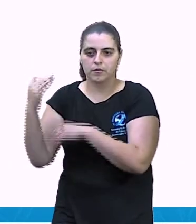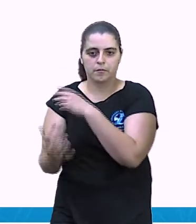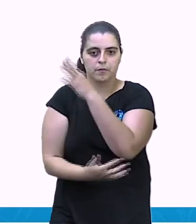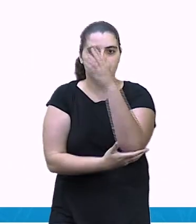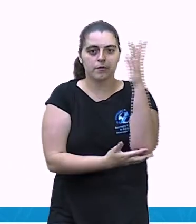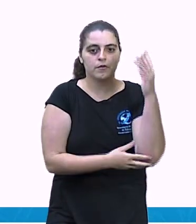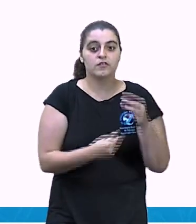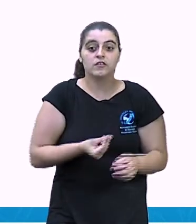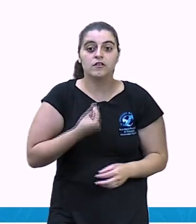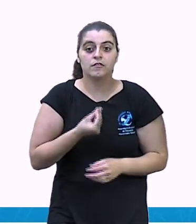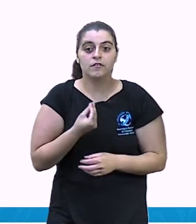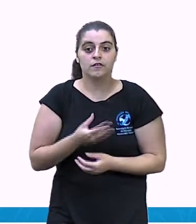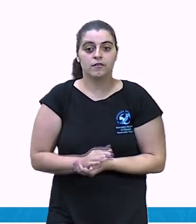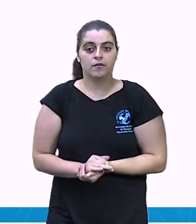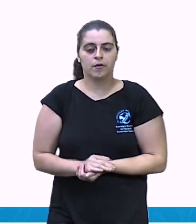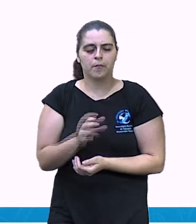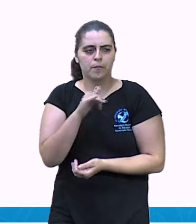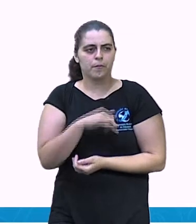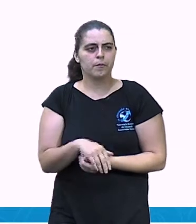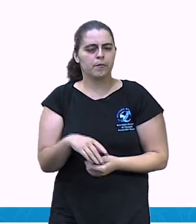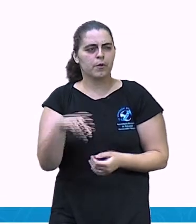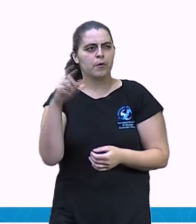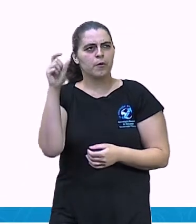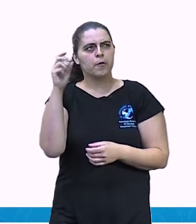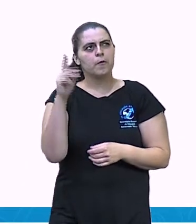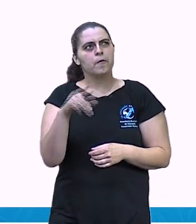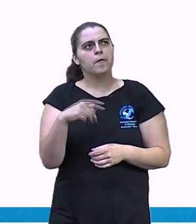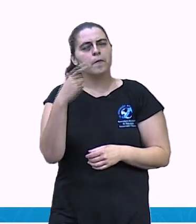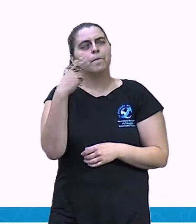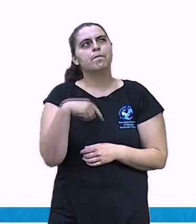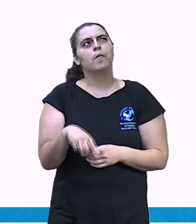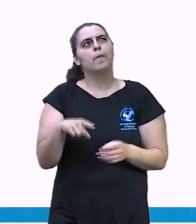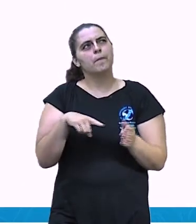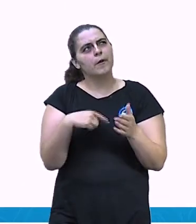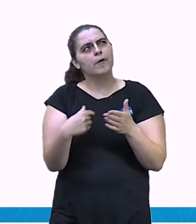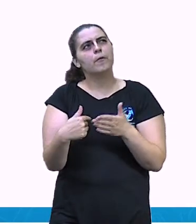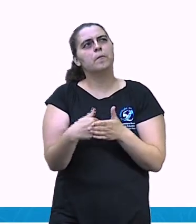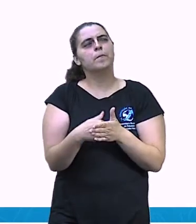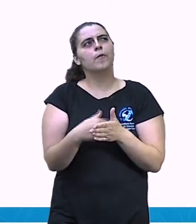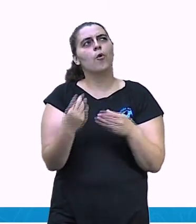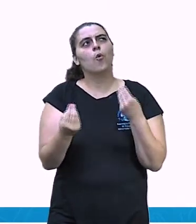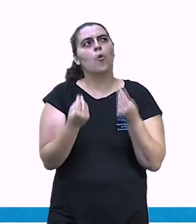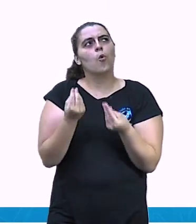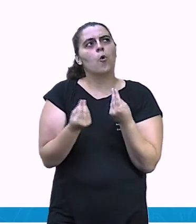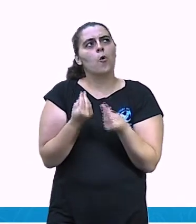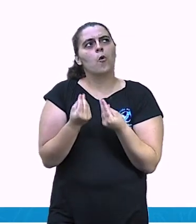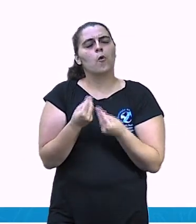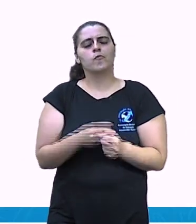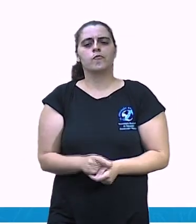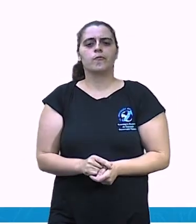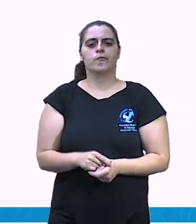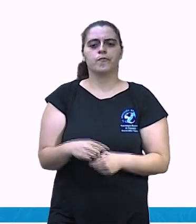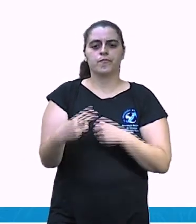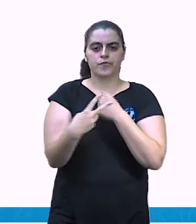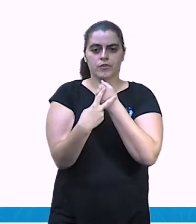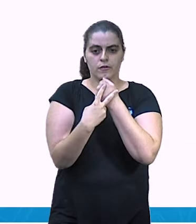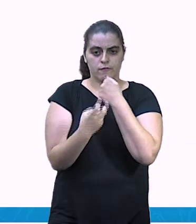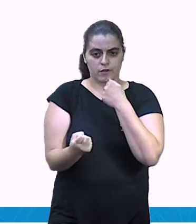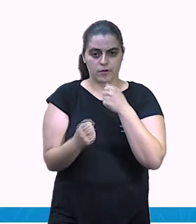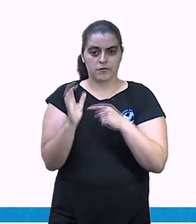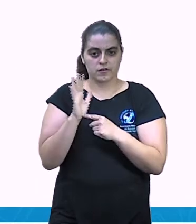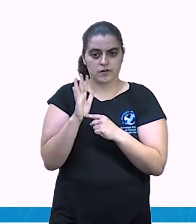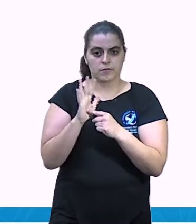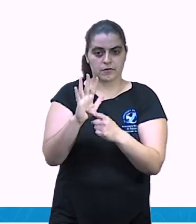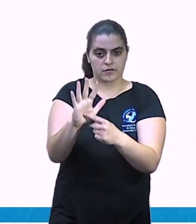passa. Professora, como assim? Por exemplo, dependendo como o verbo está colocado na